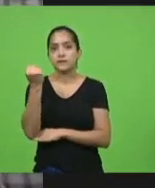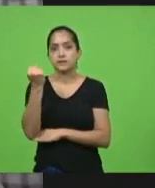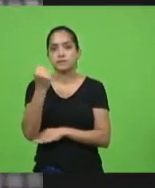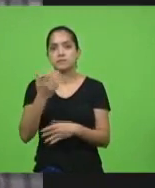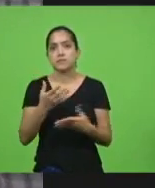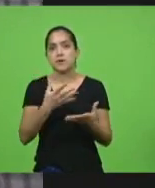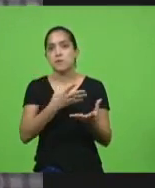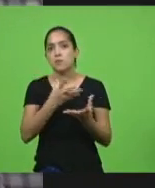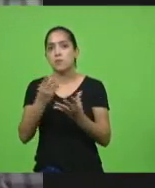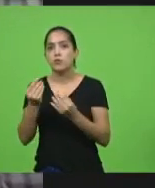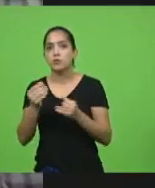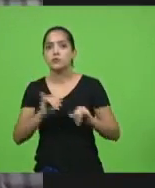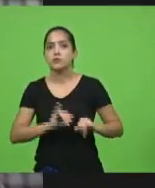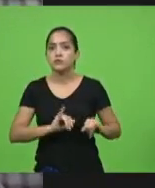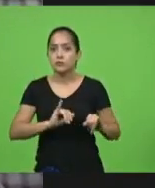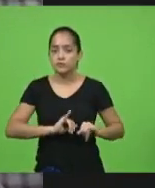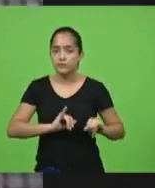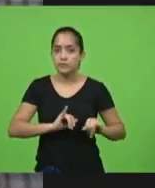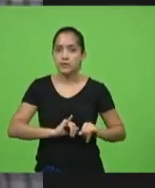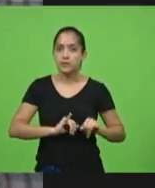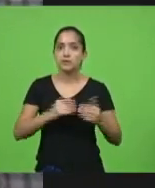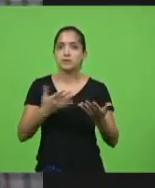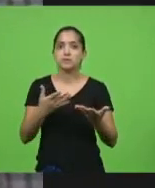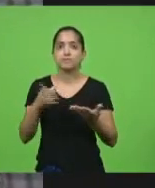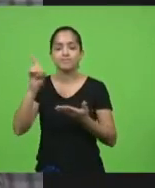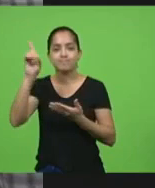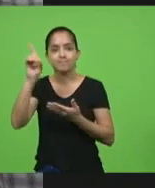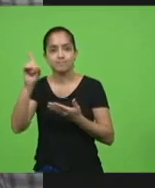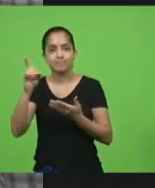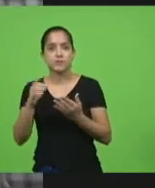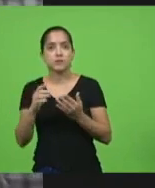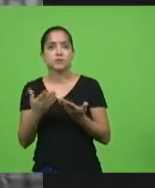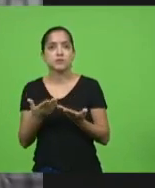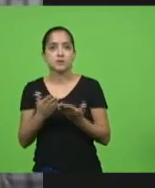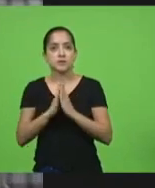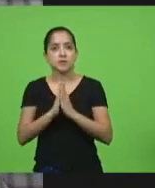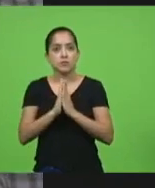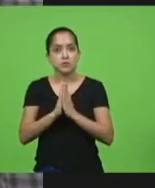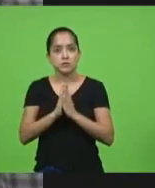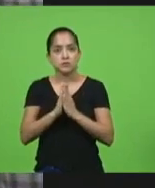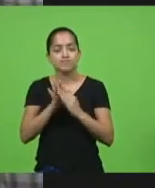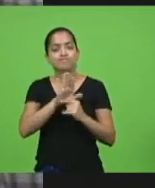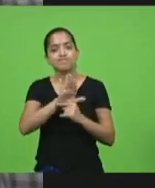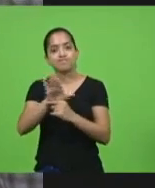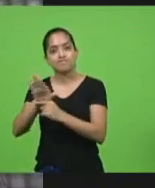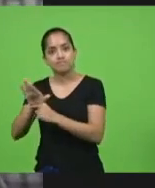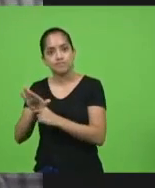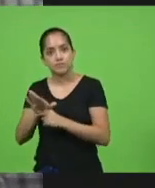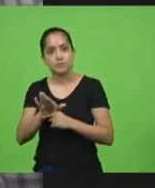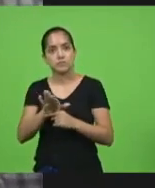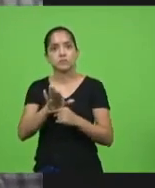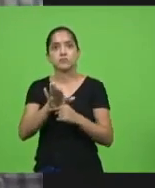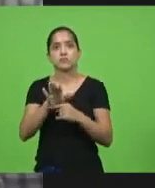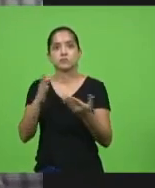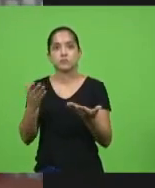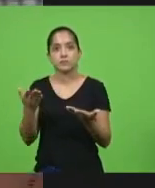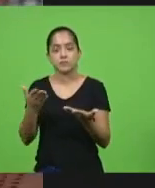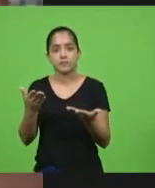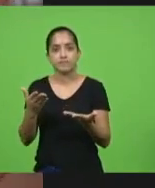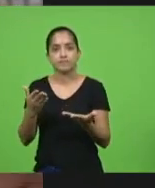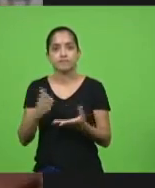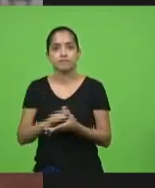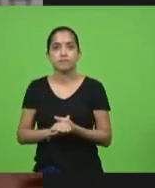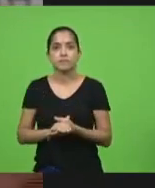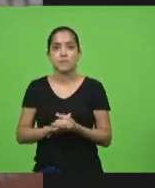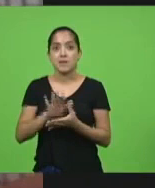Queira Deus que a gente possa estancar o mais breve possível esse mapa, mas